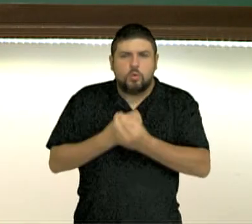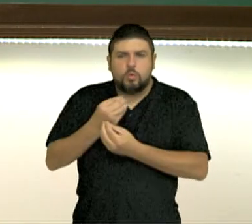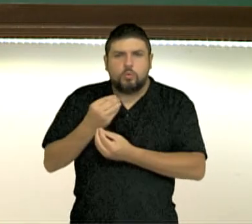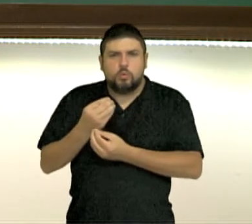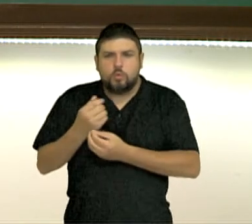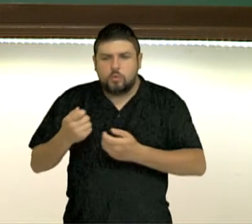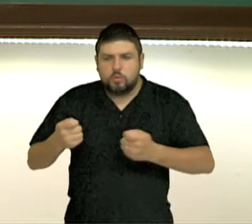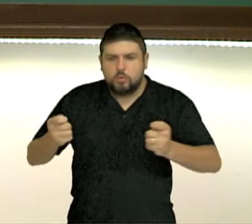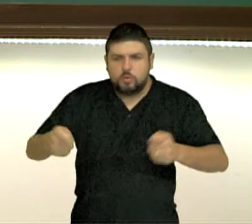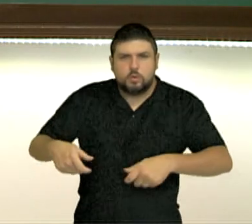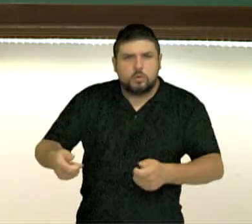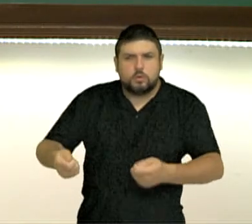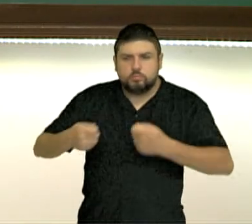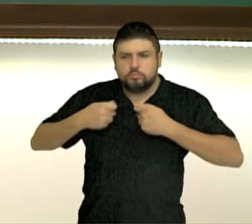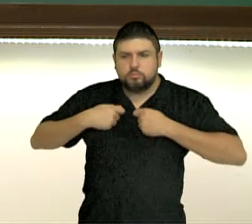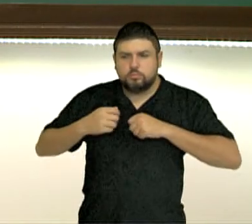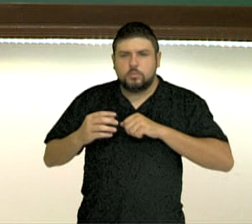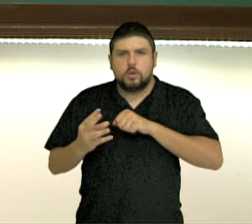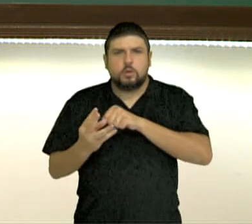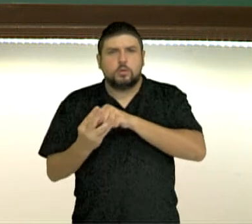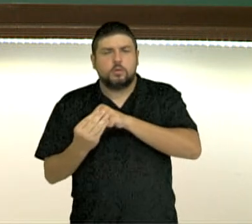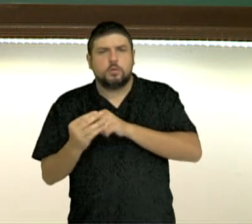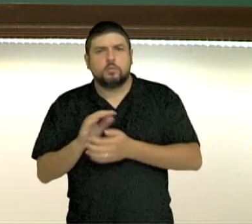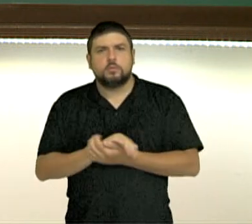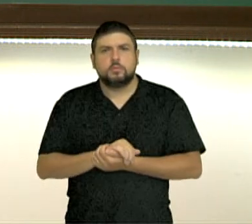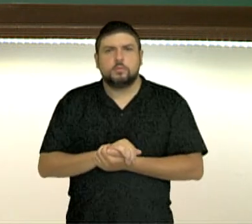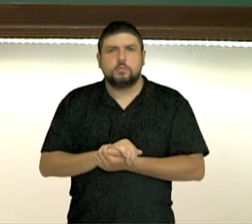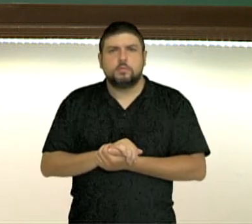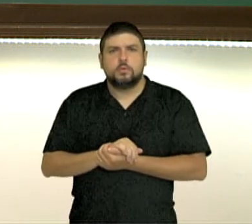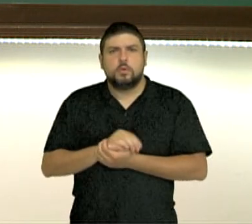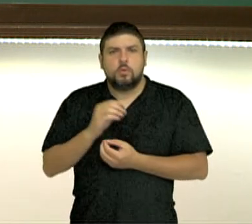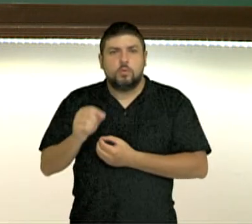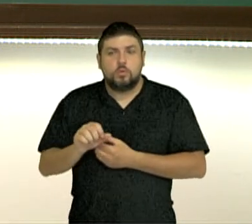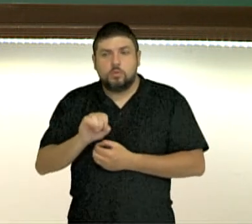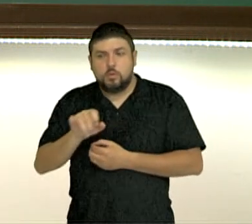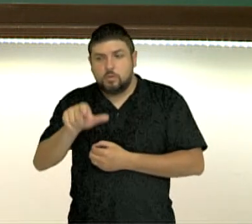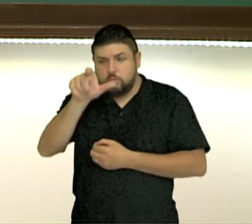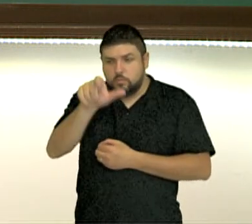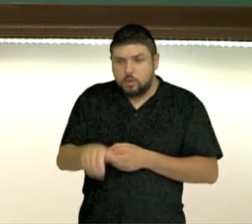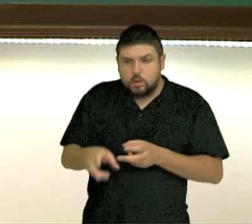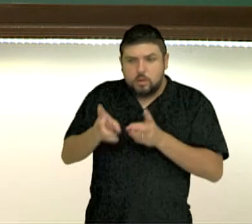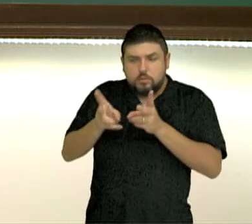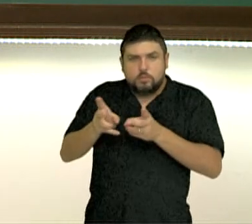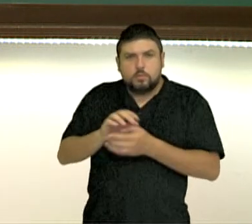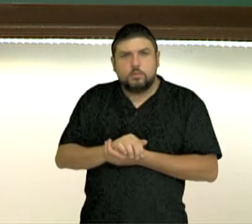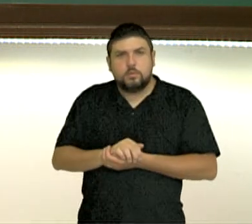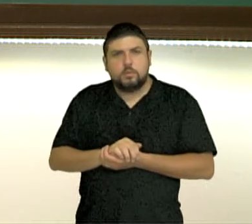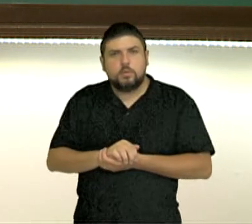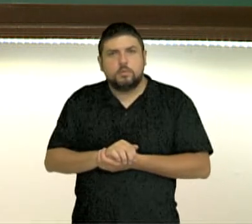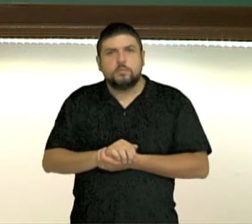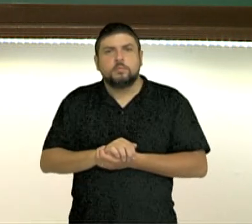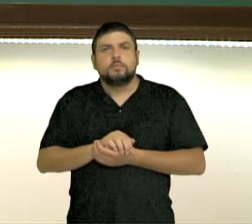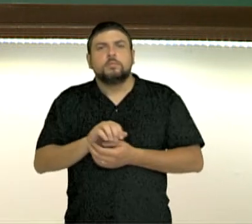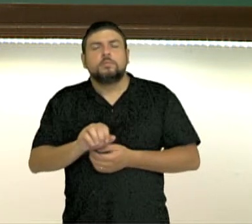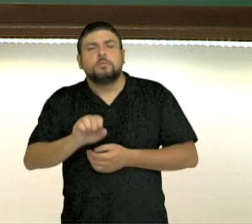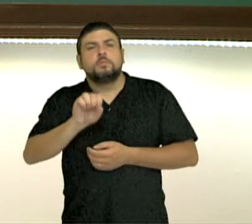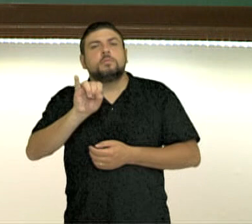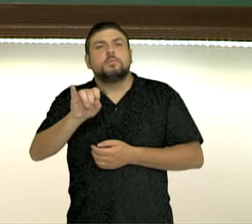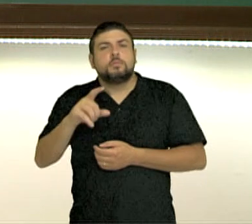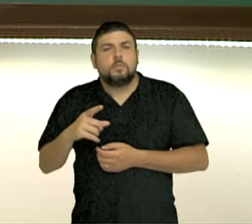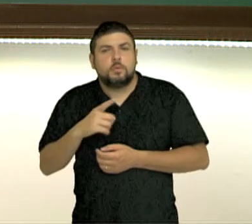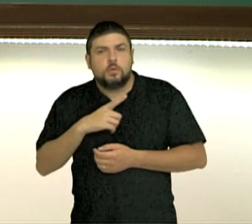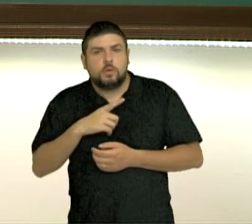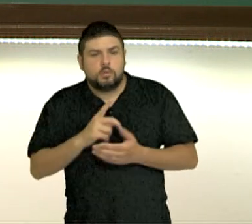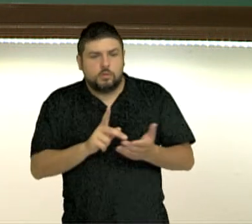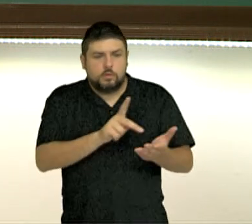que, se uma coisa é uma coisa, ela tem que ser considerada sempre ela mesma. Se eu tenho a possibilidade do verdadeiro e